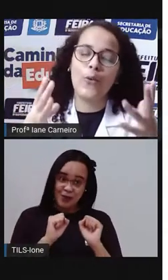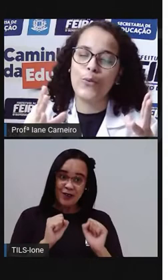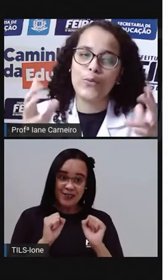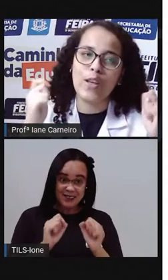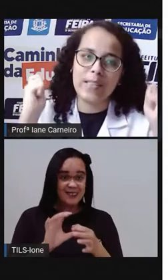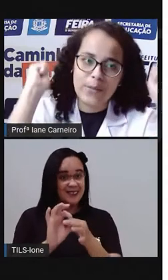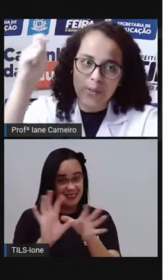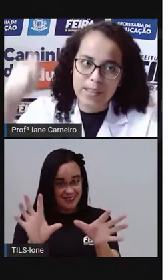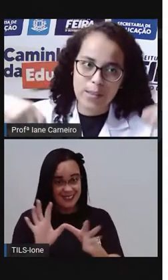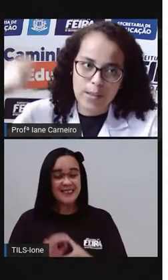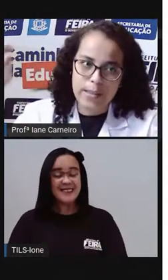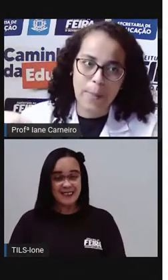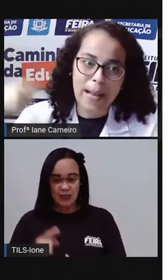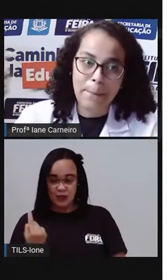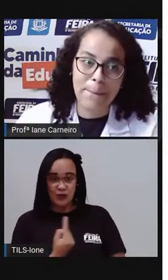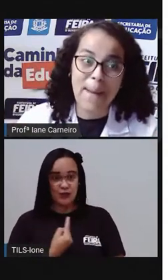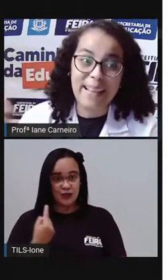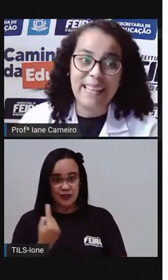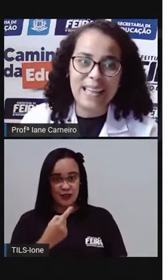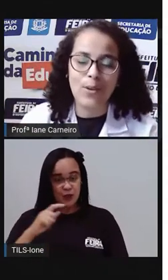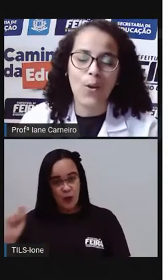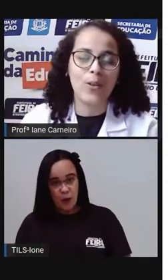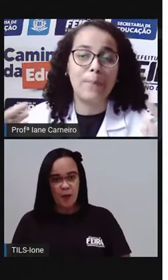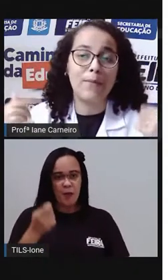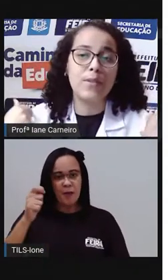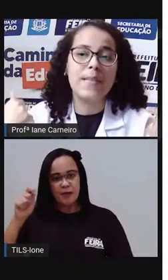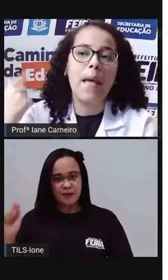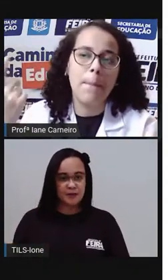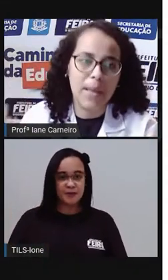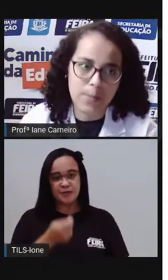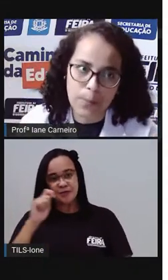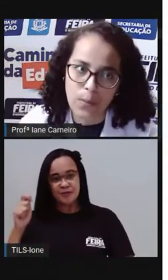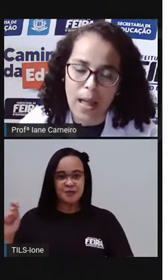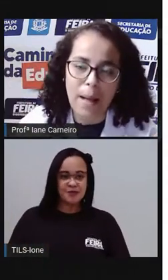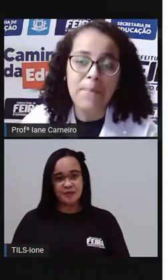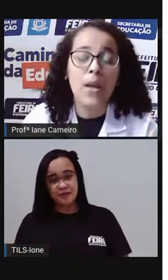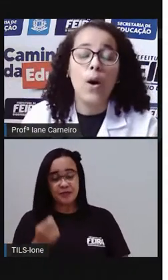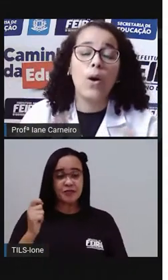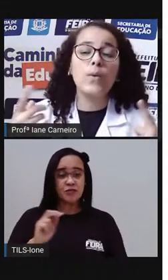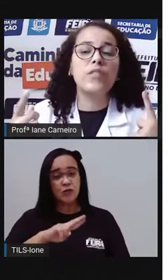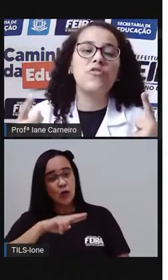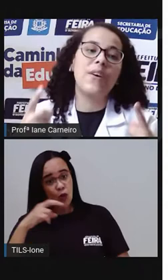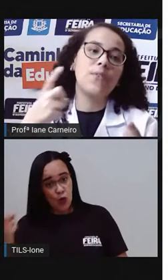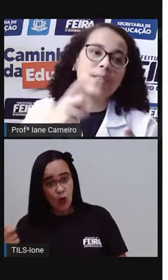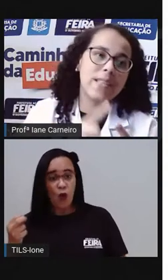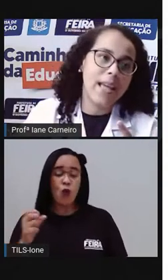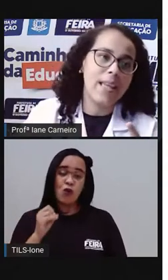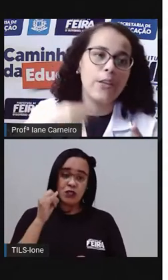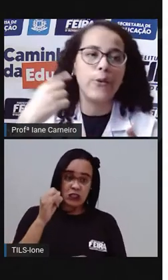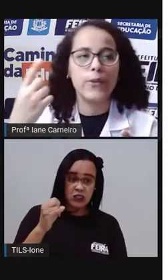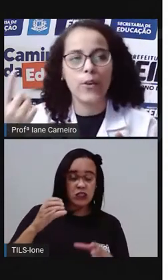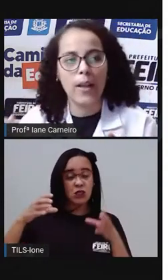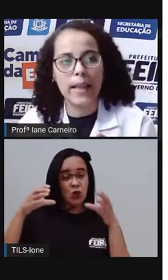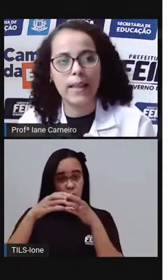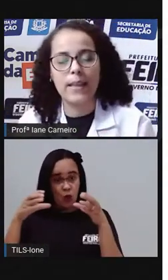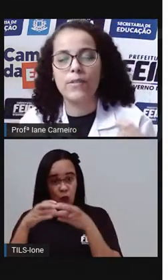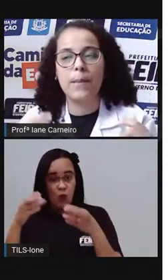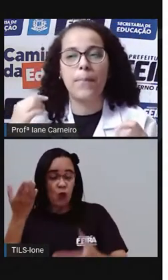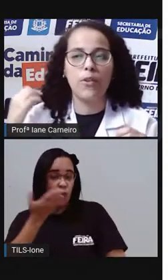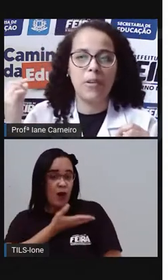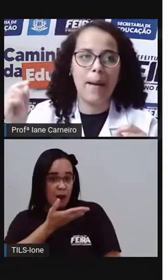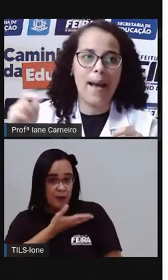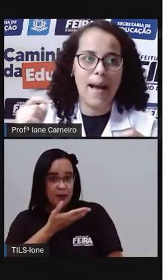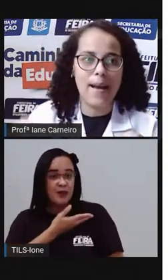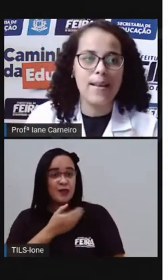ou sozinho, você sozinho, batendo a corda para você mesmo pular, ou se tiver você e outro coleguinha,